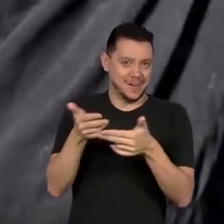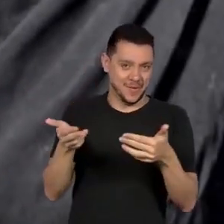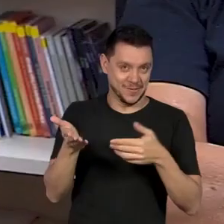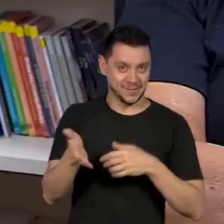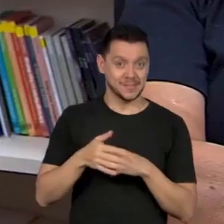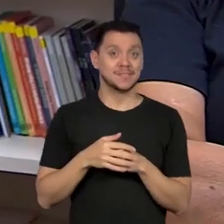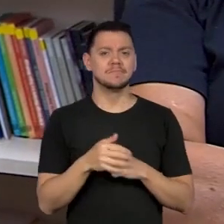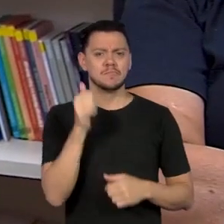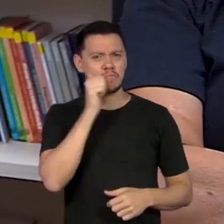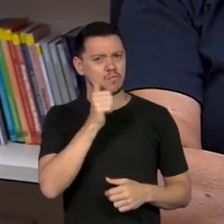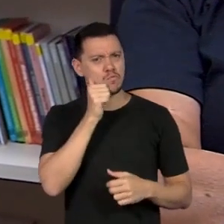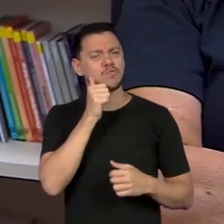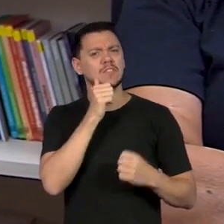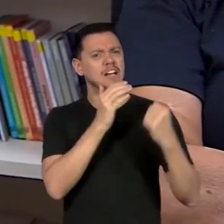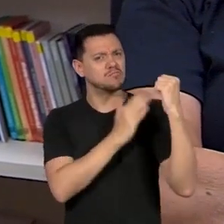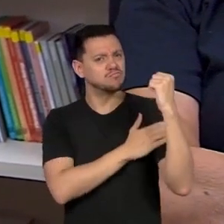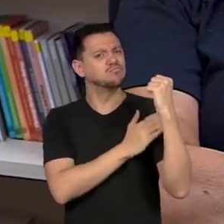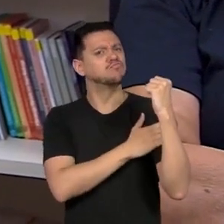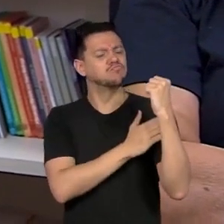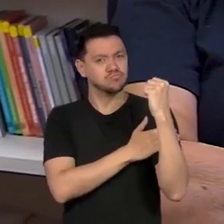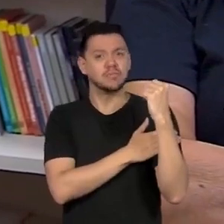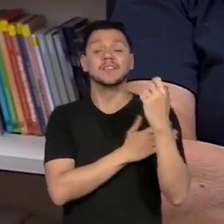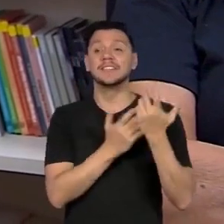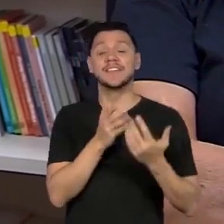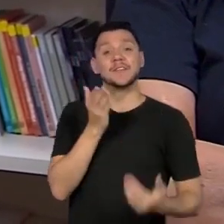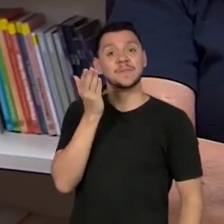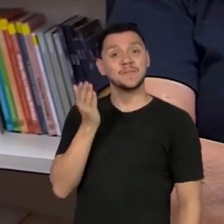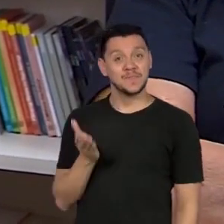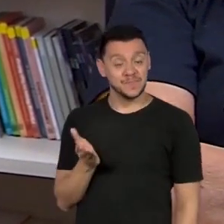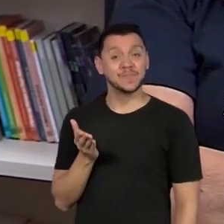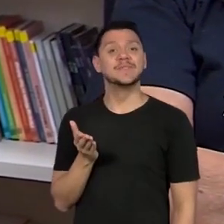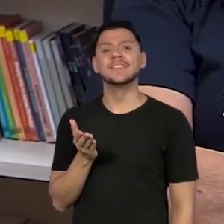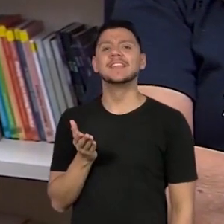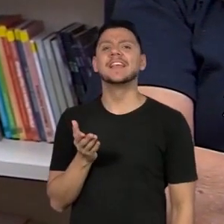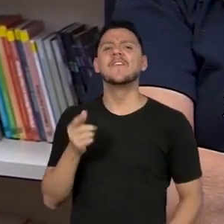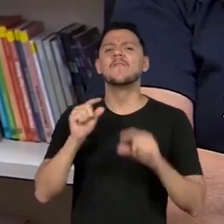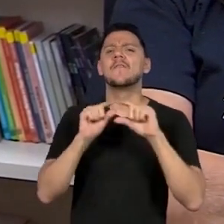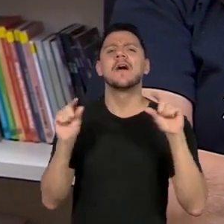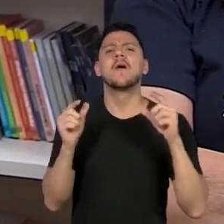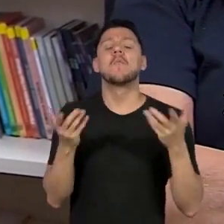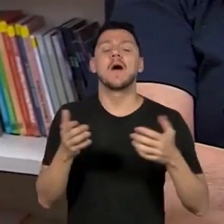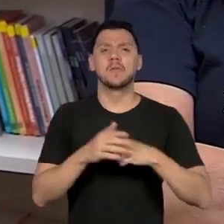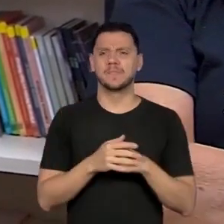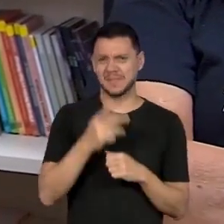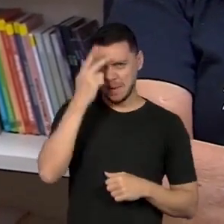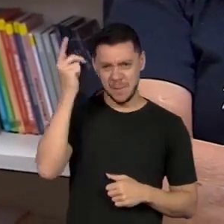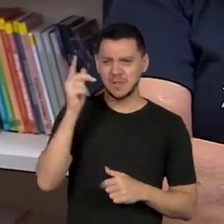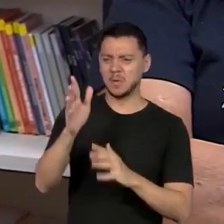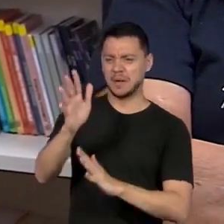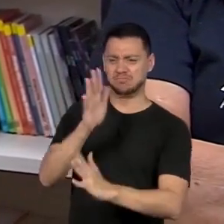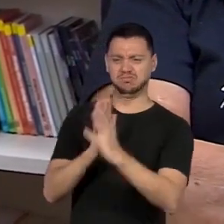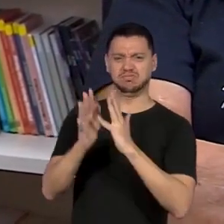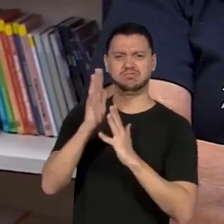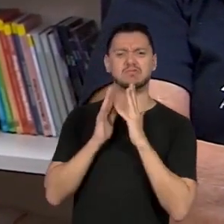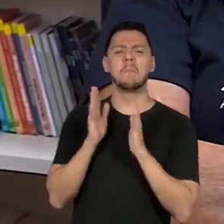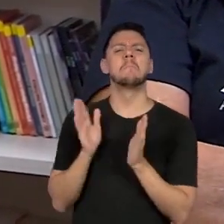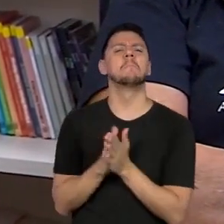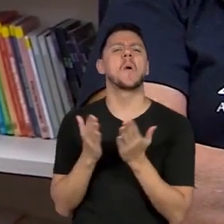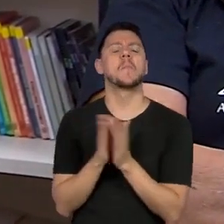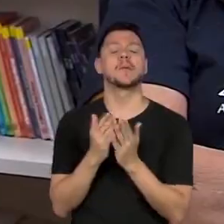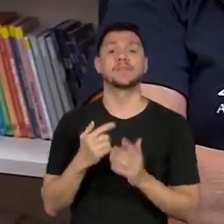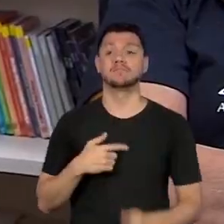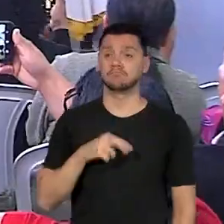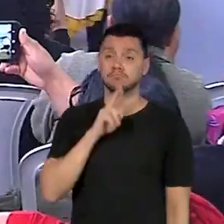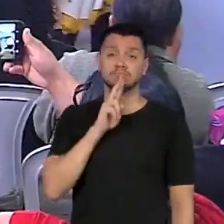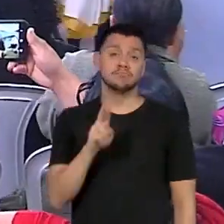frase da minha amiga literária é Diziam que eu era pobre e eu lhes respondia, eu sou